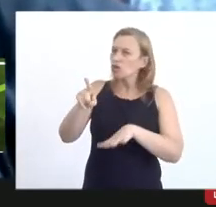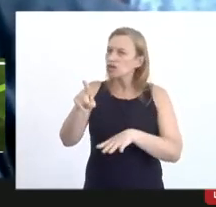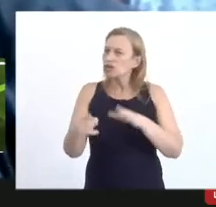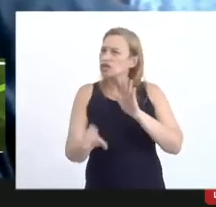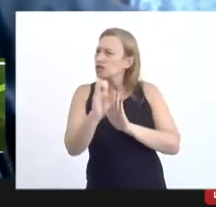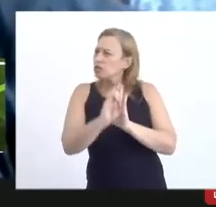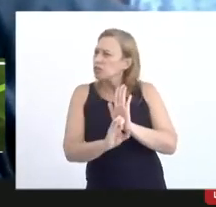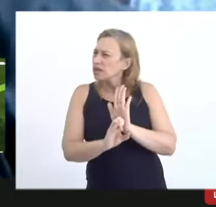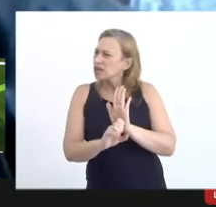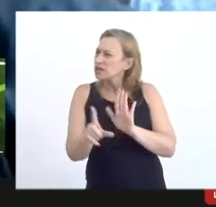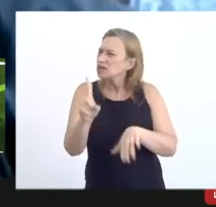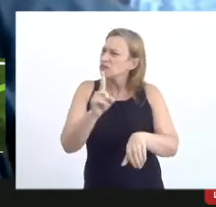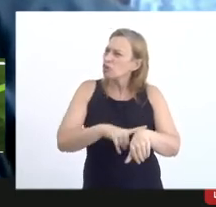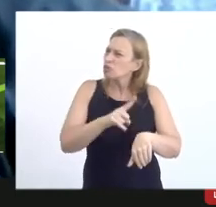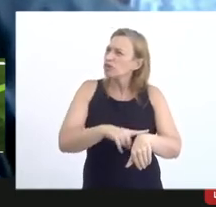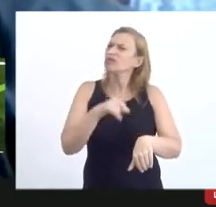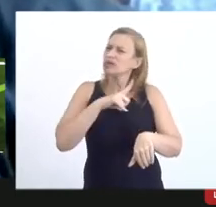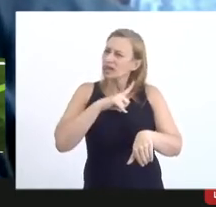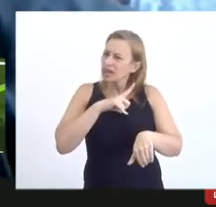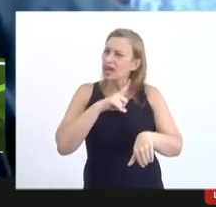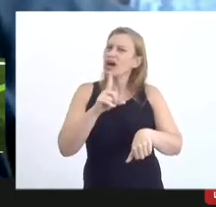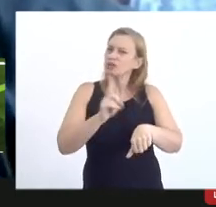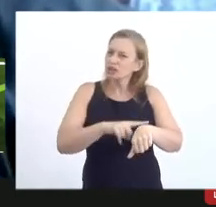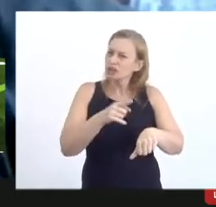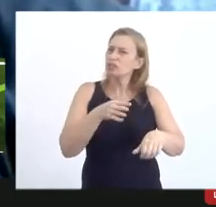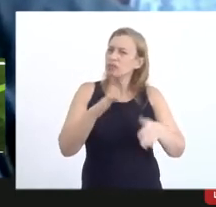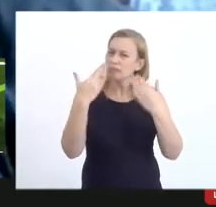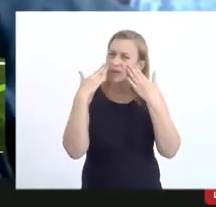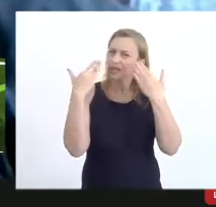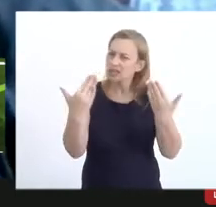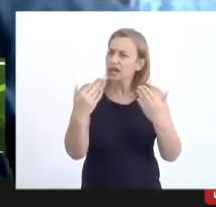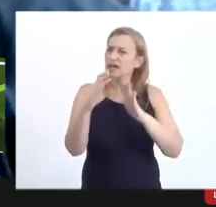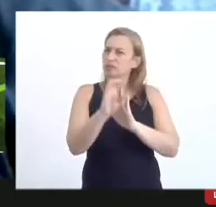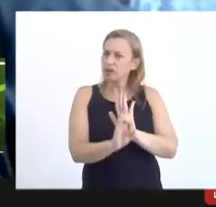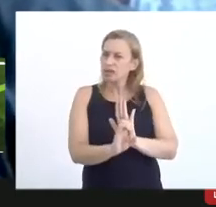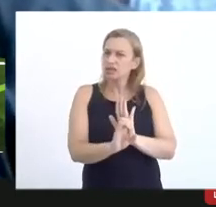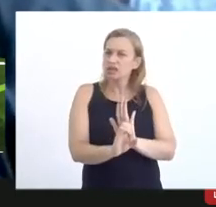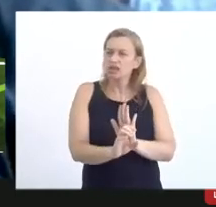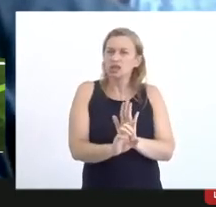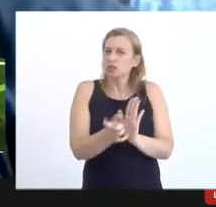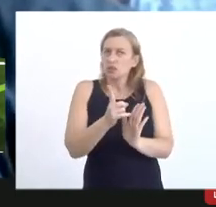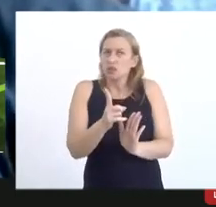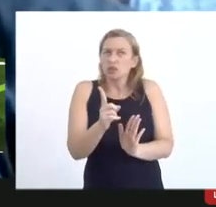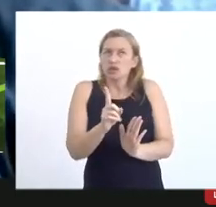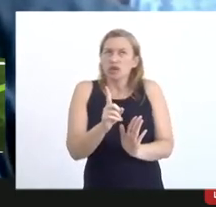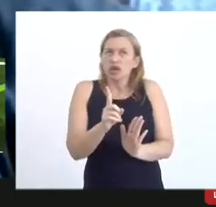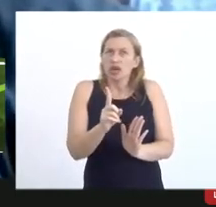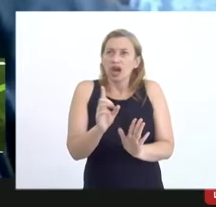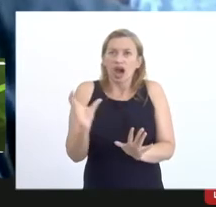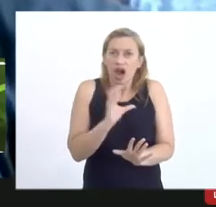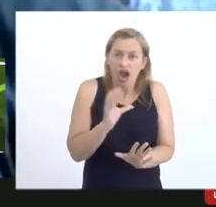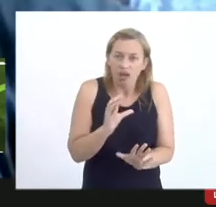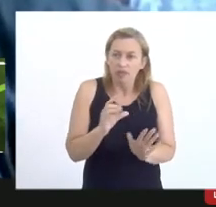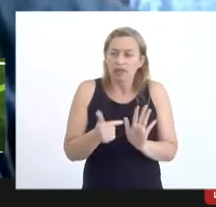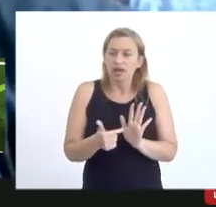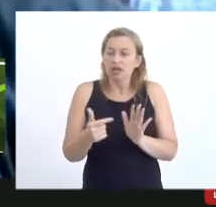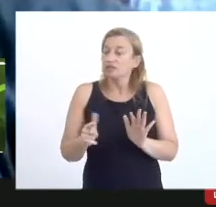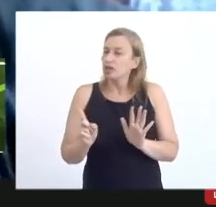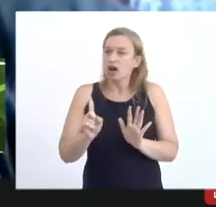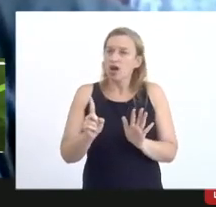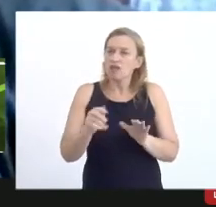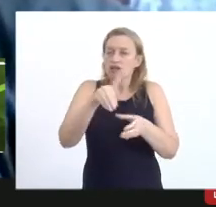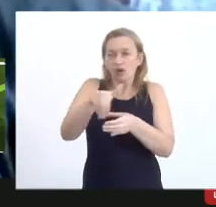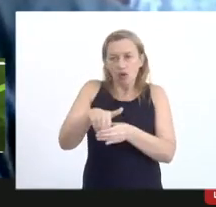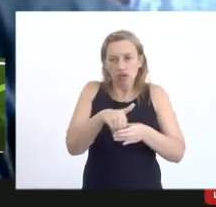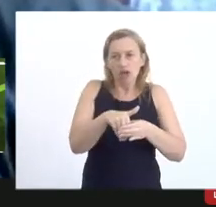nesse momento ainda haverá prazo para apresentá-la isso não está em urgência a gente vai botar em votação vou